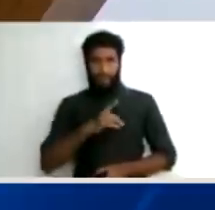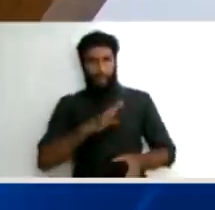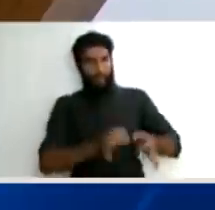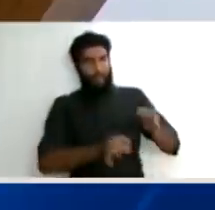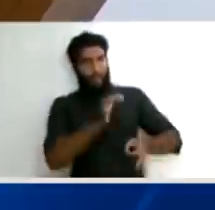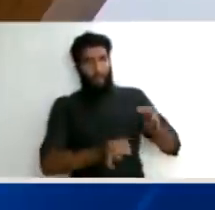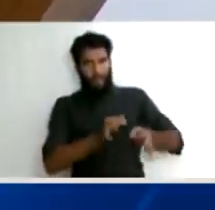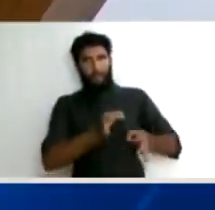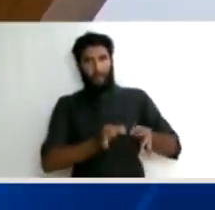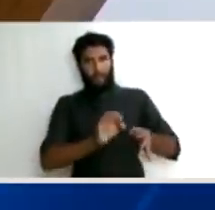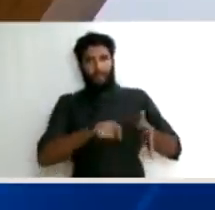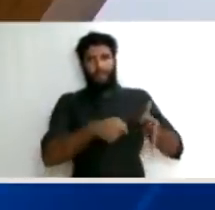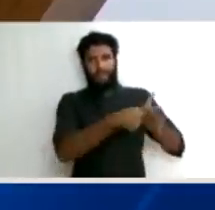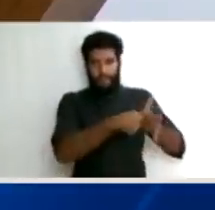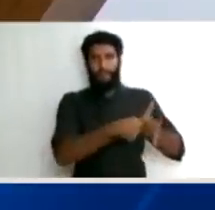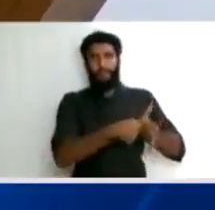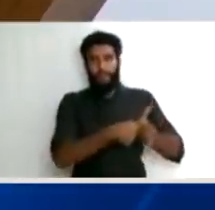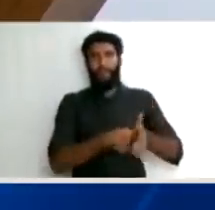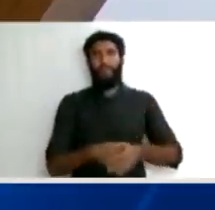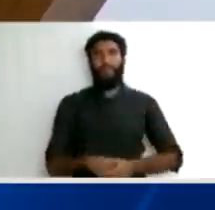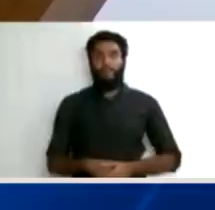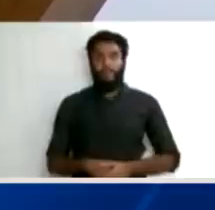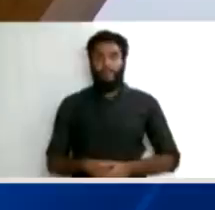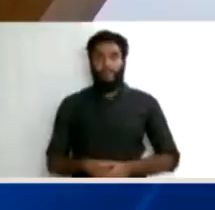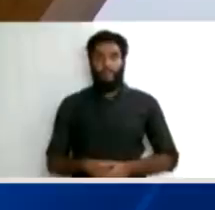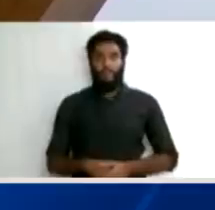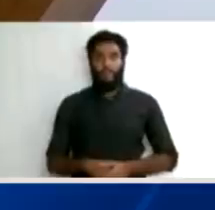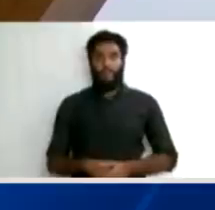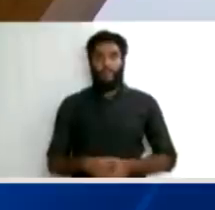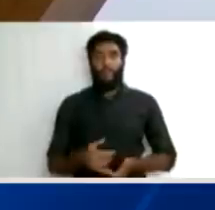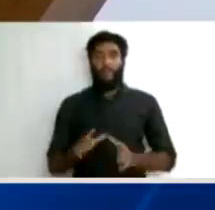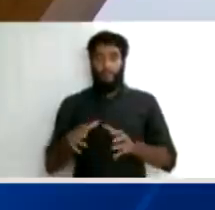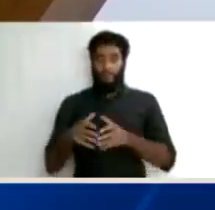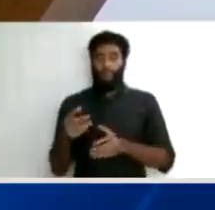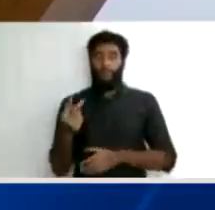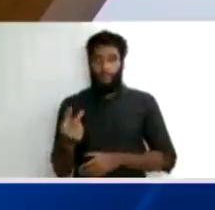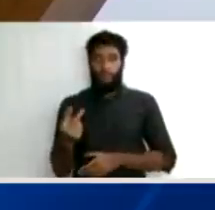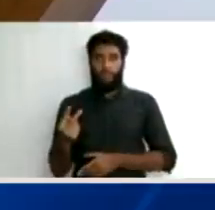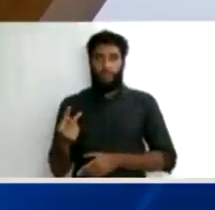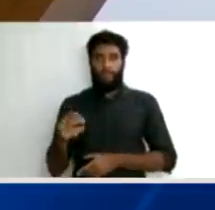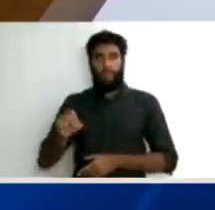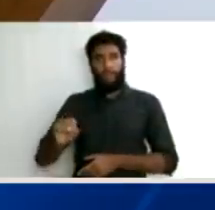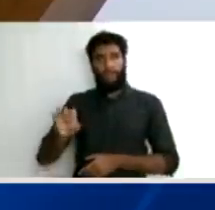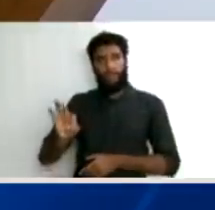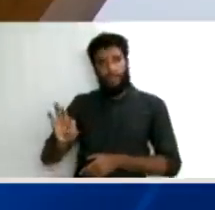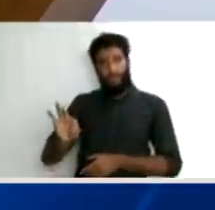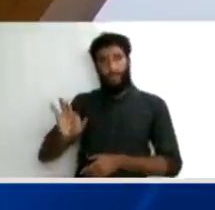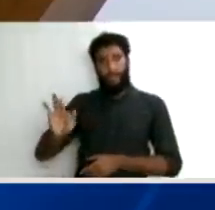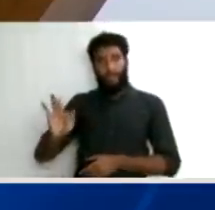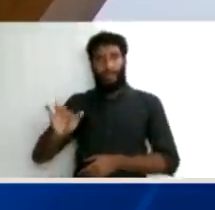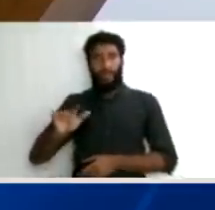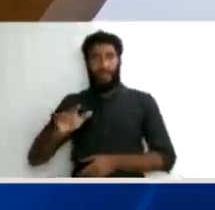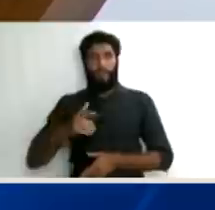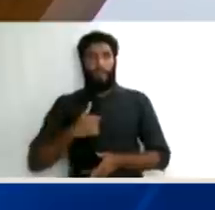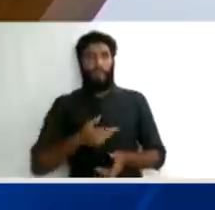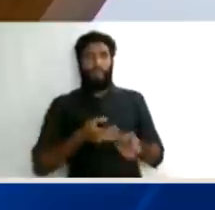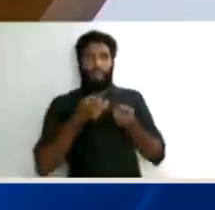está relacionado ao presidente Lula e as pessoas que foram processadas junto com ele.